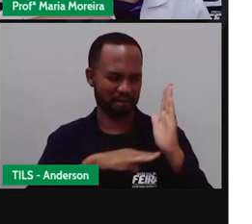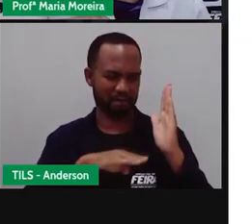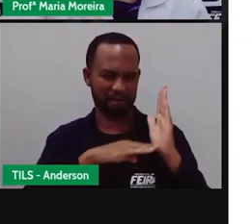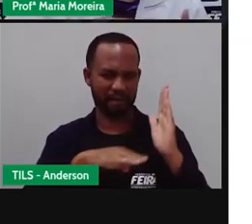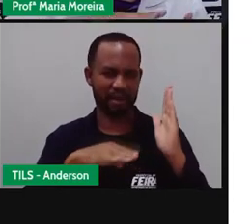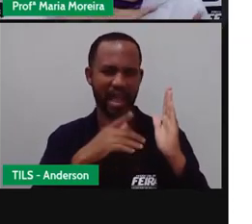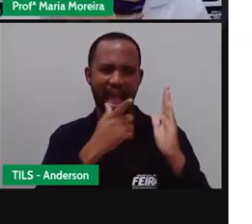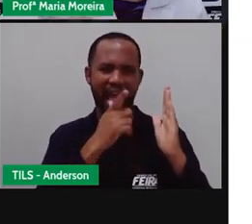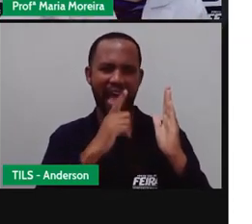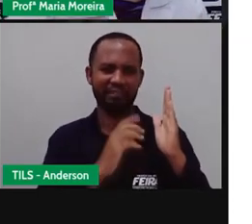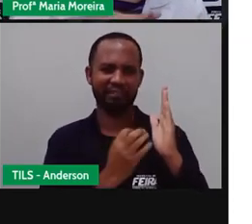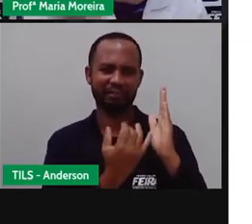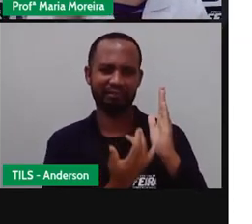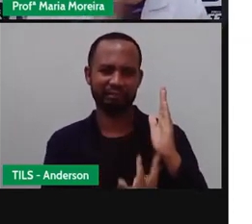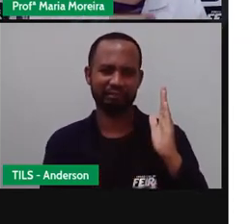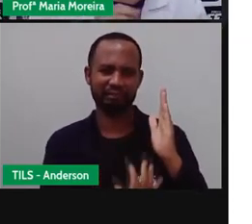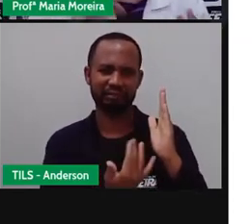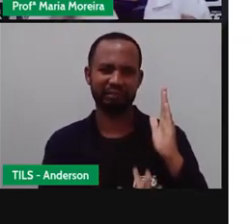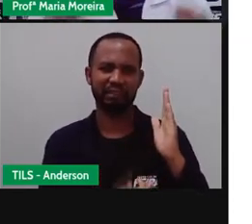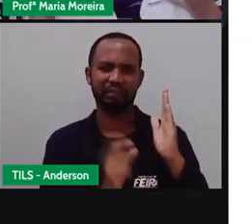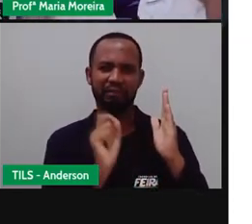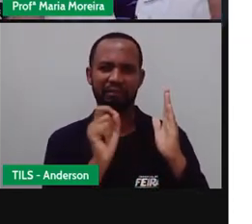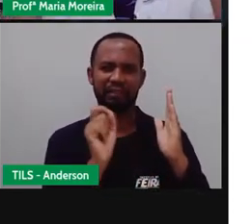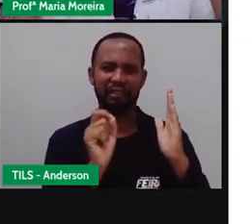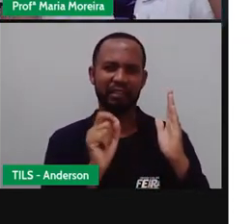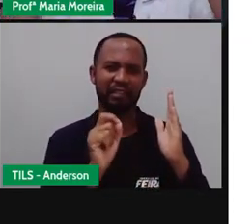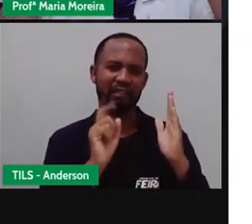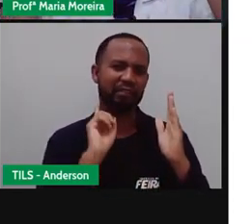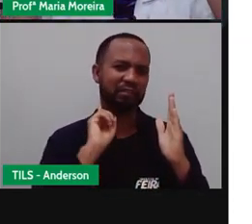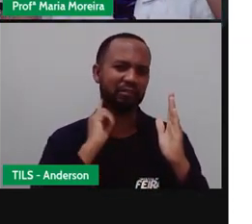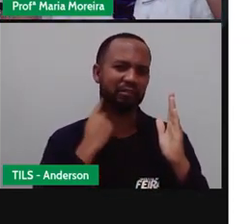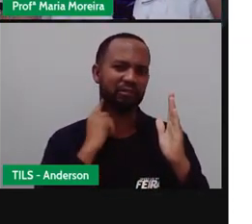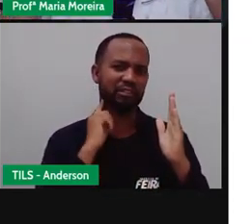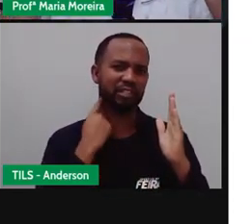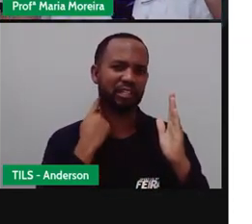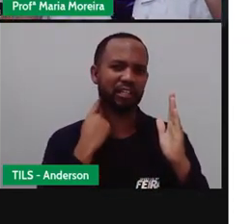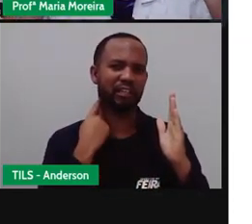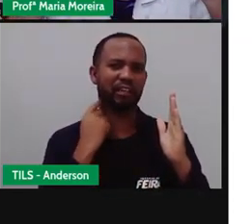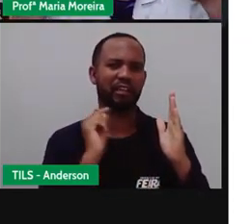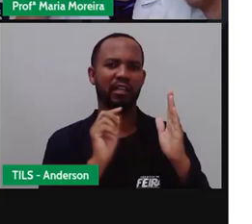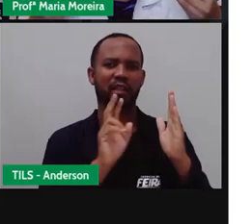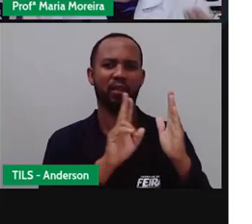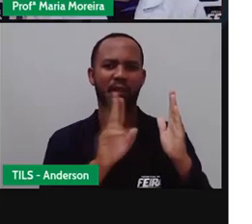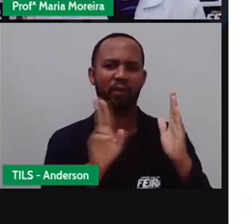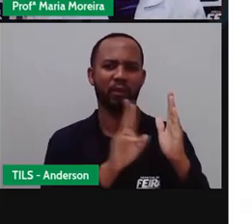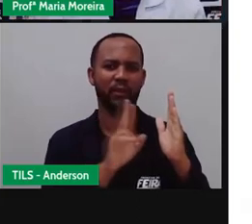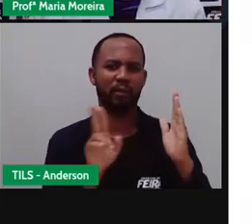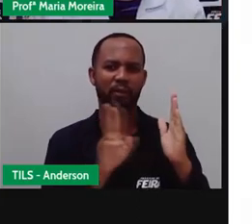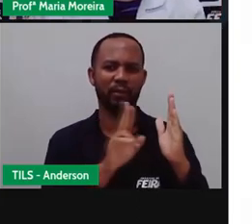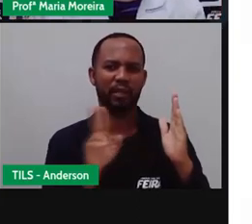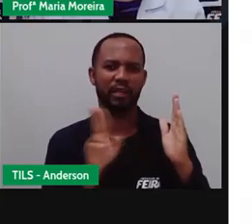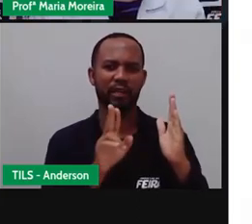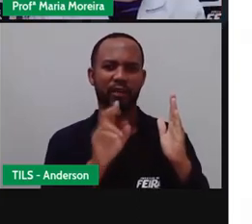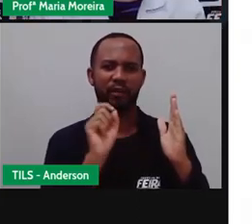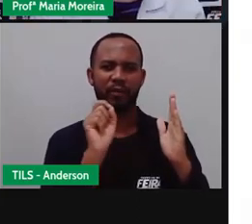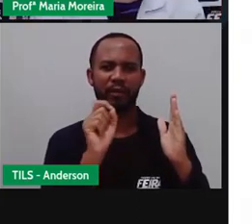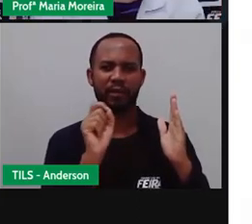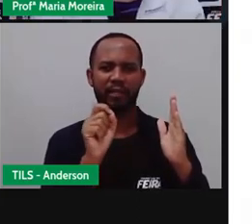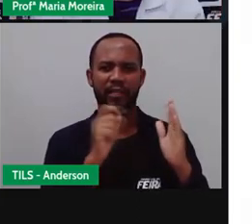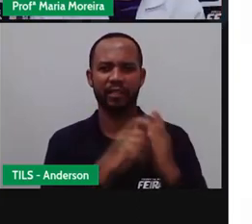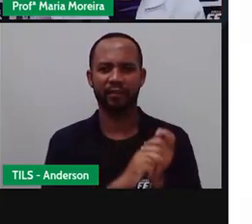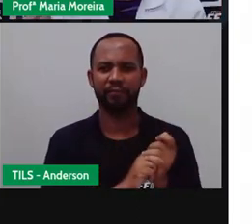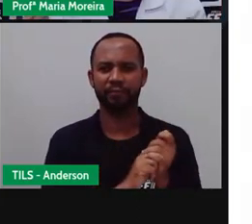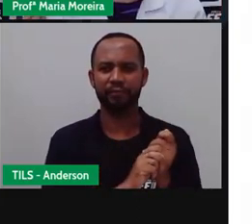aquele líquido Pois é, aquele líquido era chamado de chorume Né, que é a decomposição desse lixo